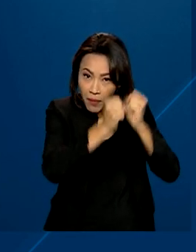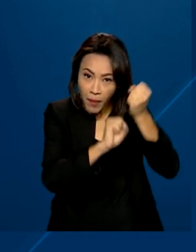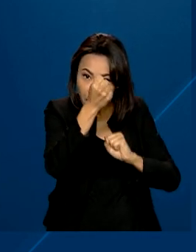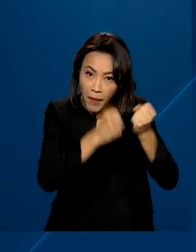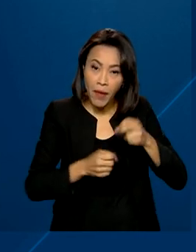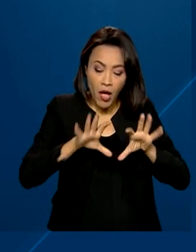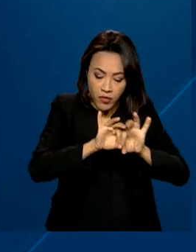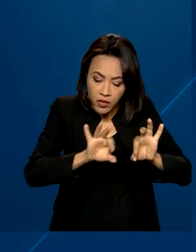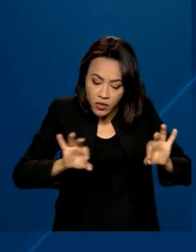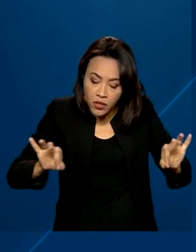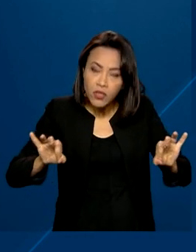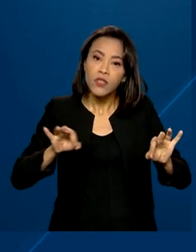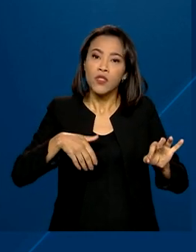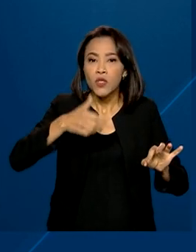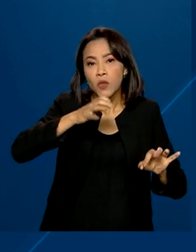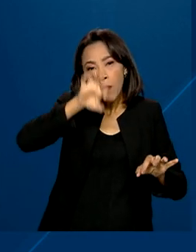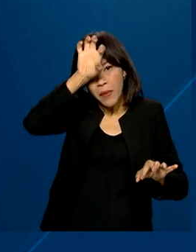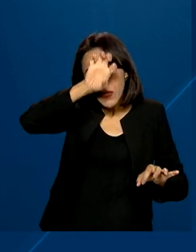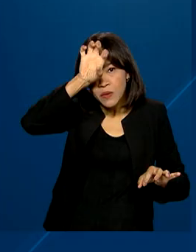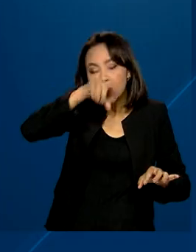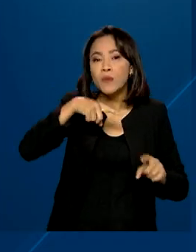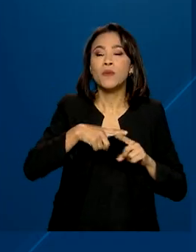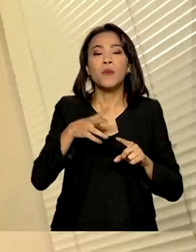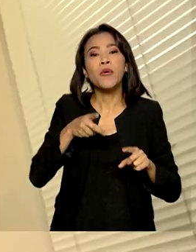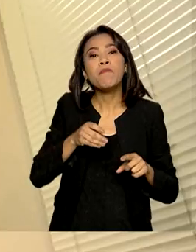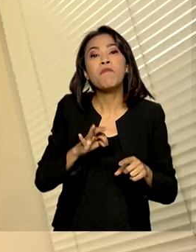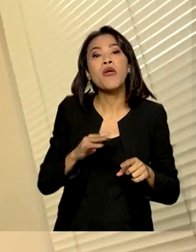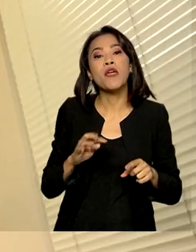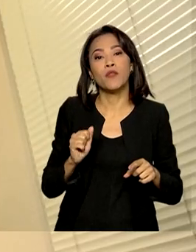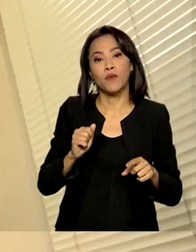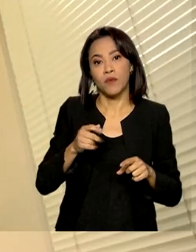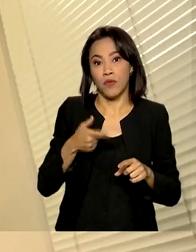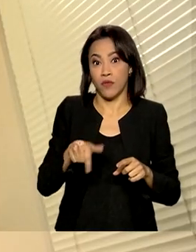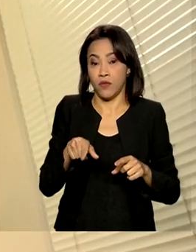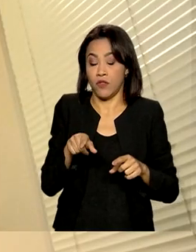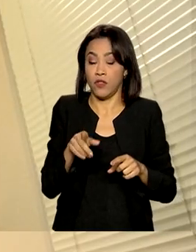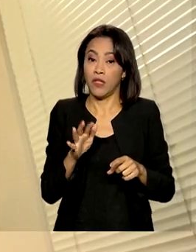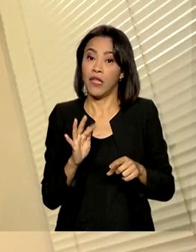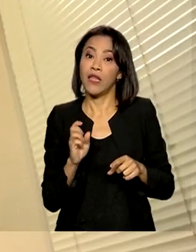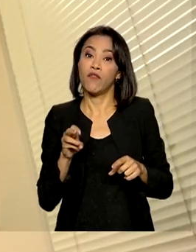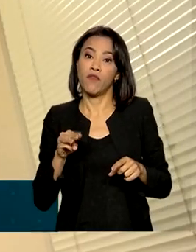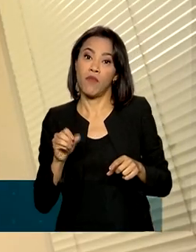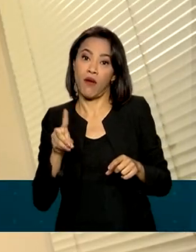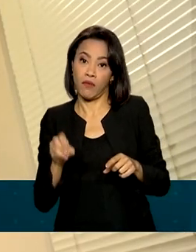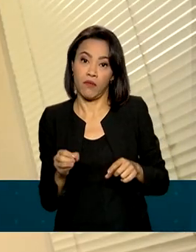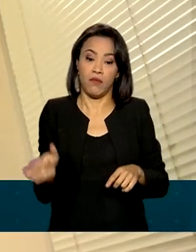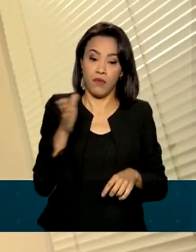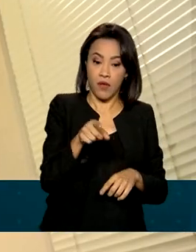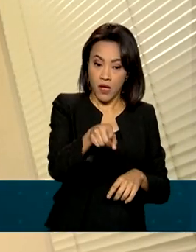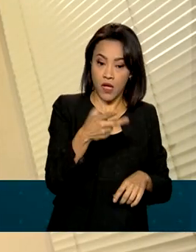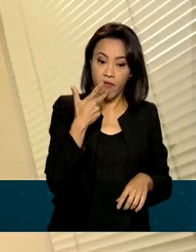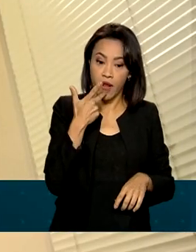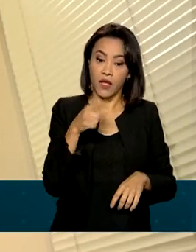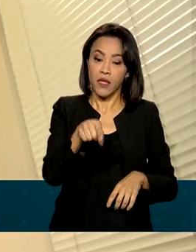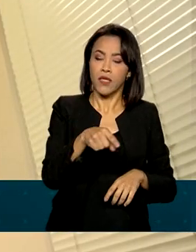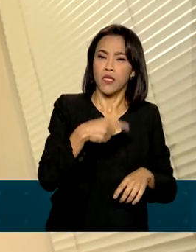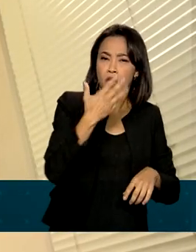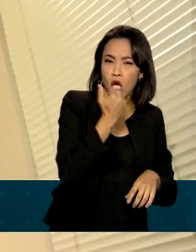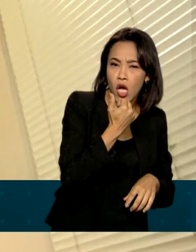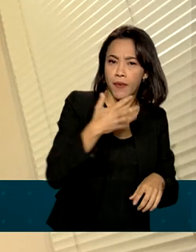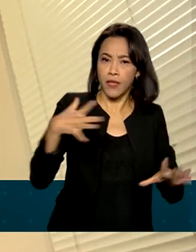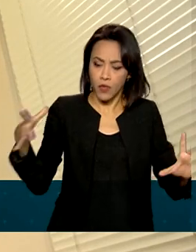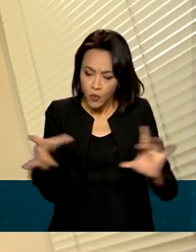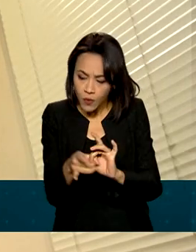presunto, salsicha e peito de peru defumado. Quanto maior a adoção de hábitos saudáveis ligados à alimentação e à atividade